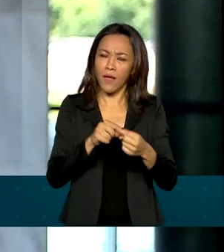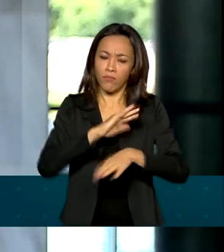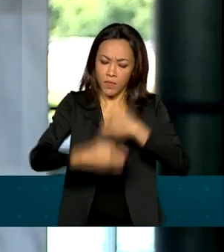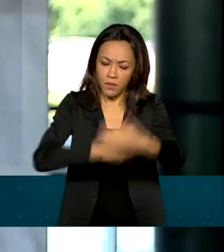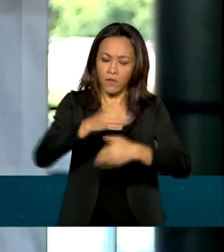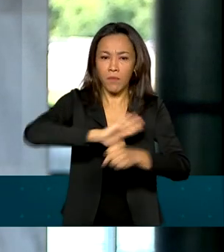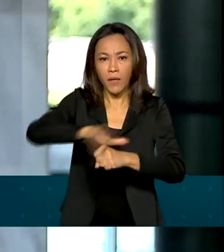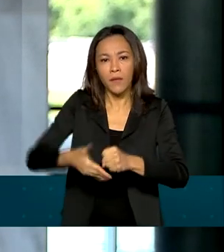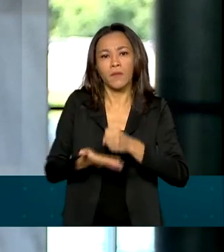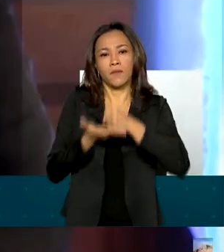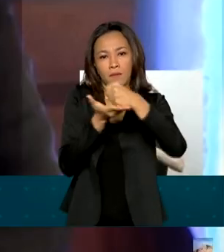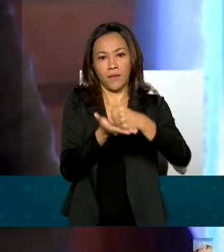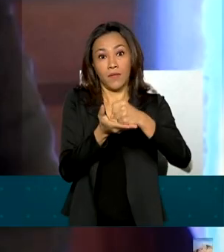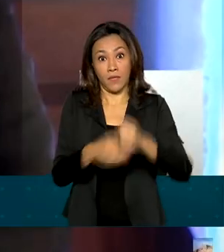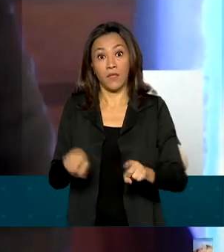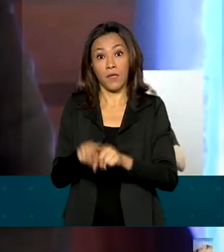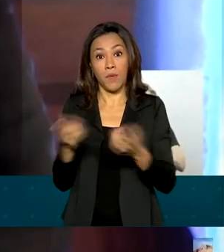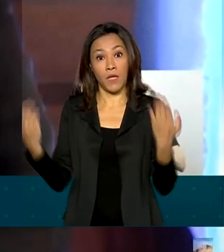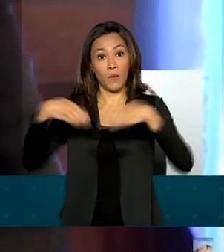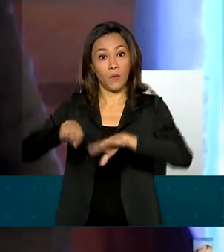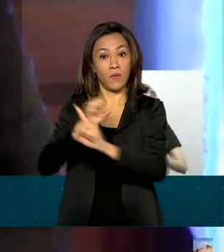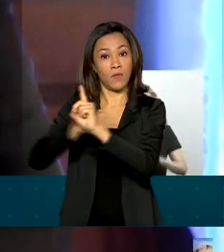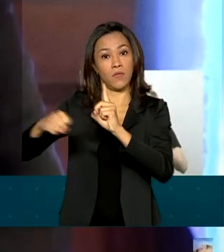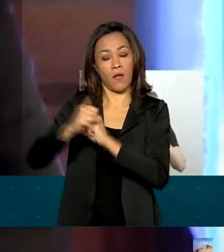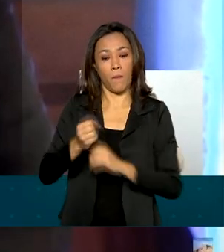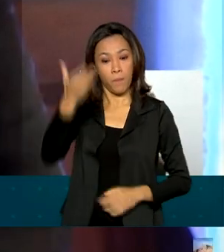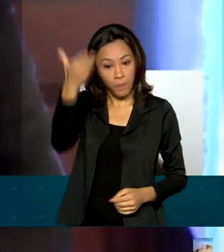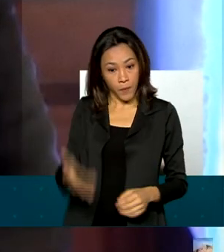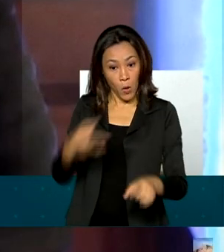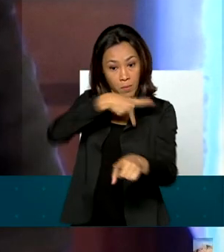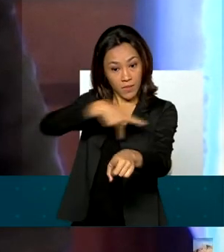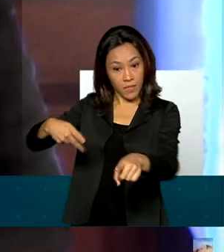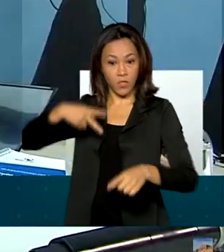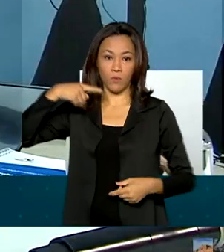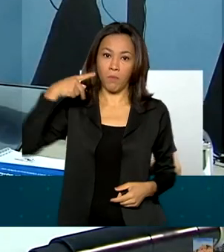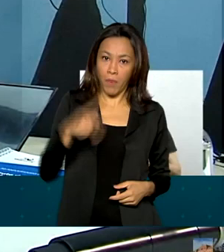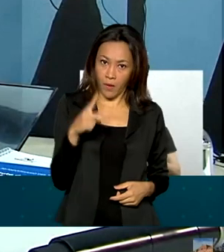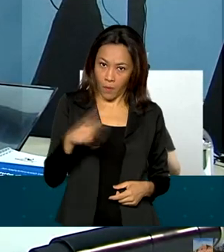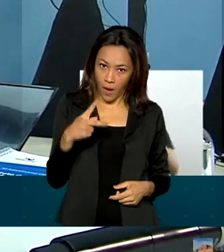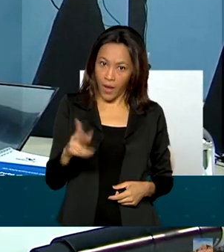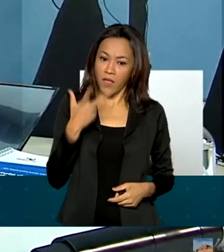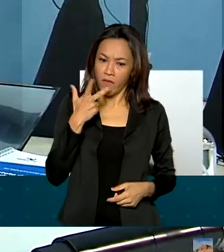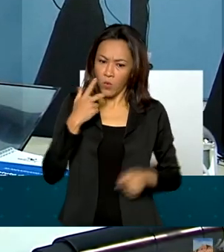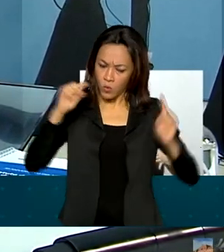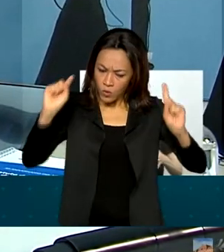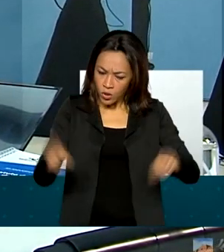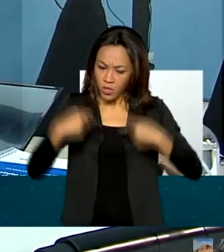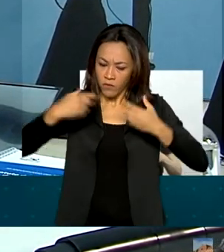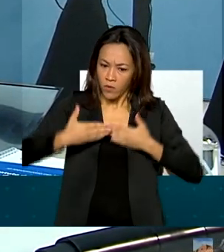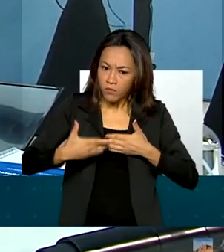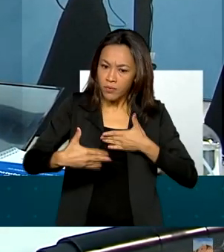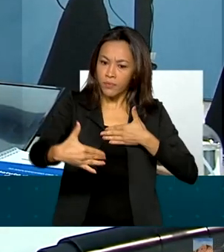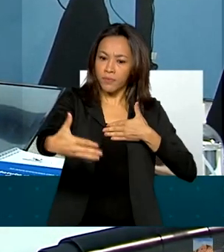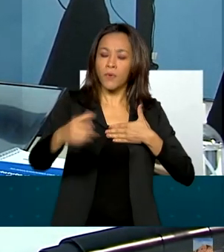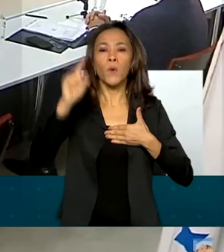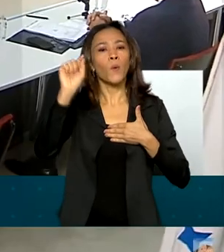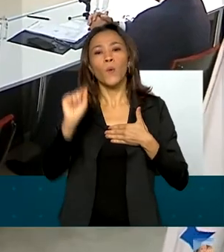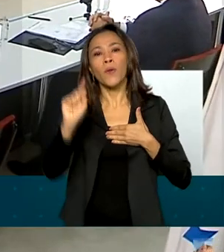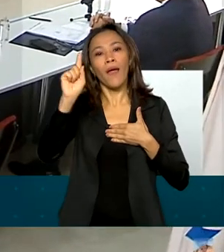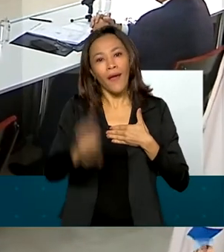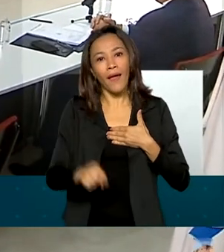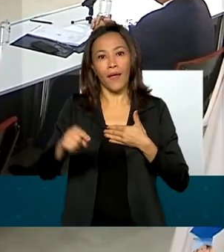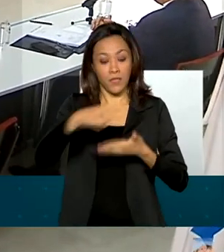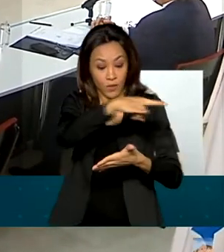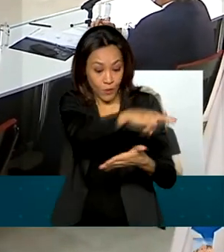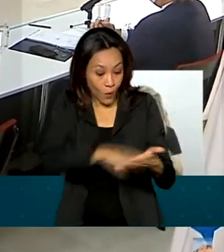e a inclusão social. Para o presidente do Paraguai, o desafio agora e dos próximos anos será a consolidação desse